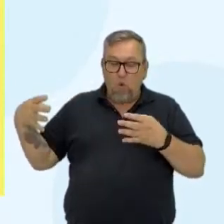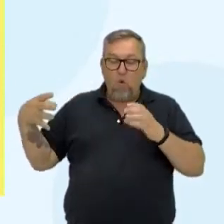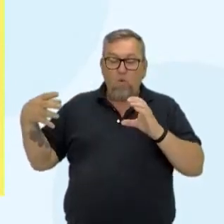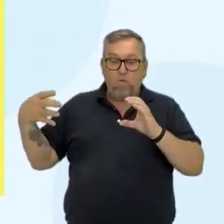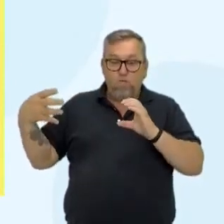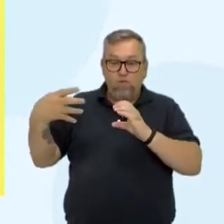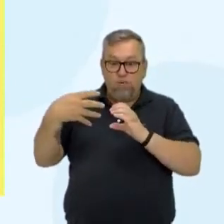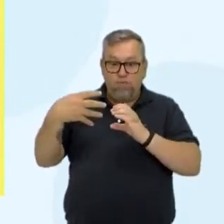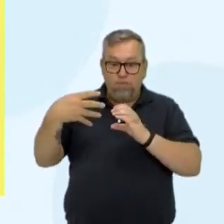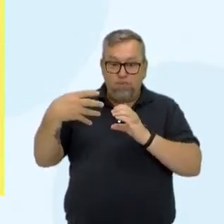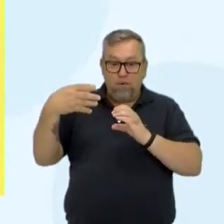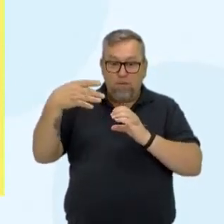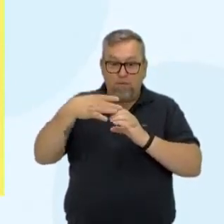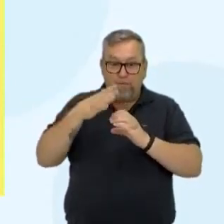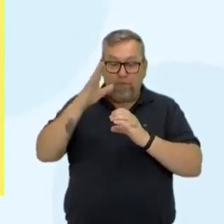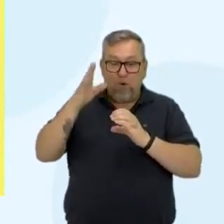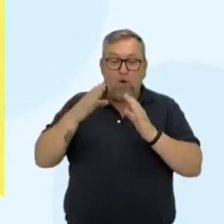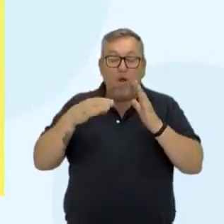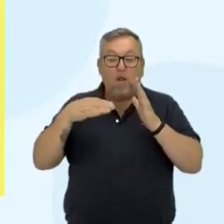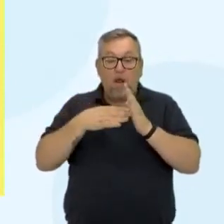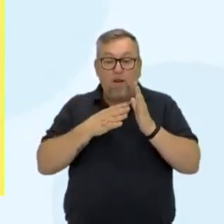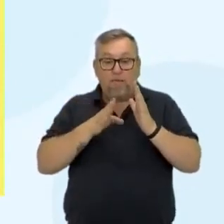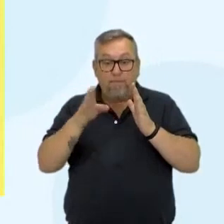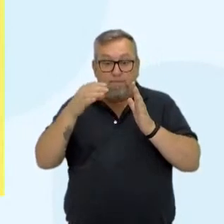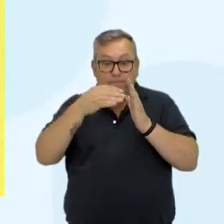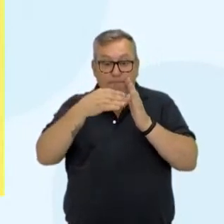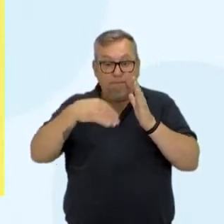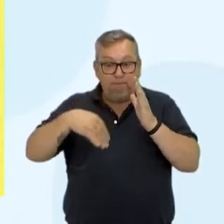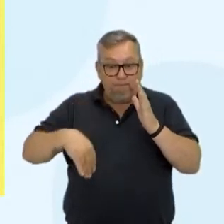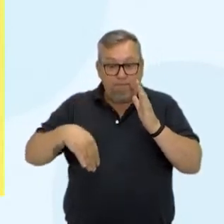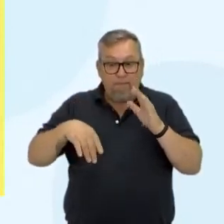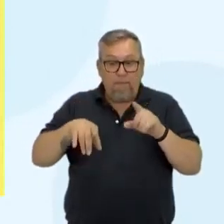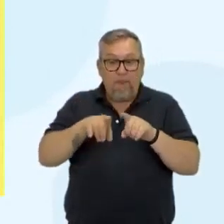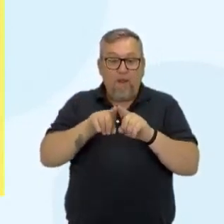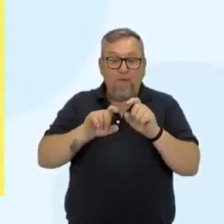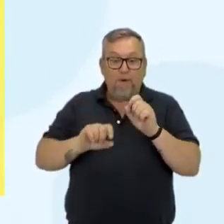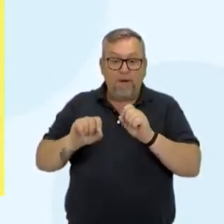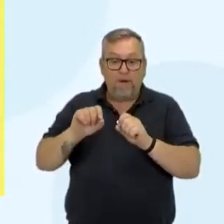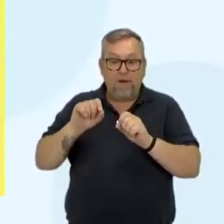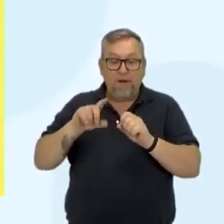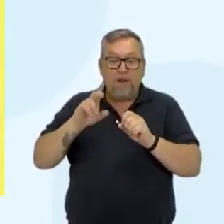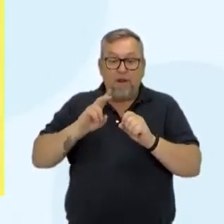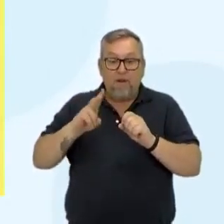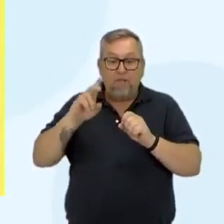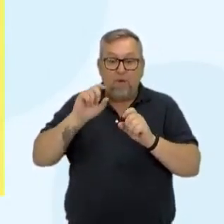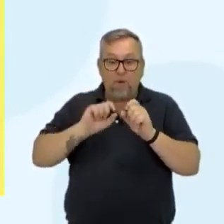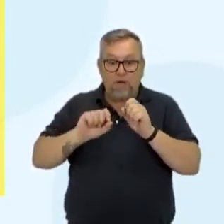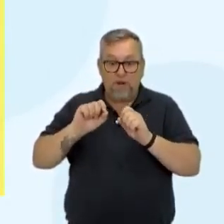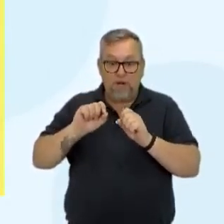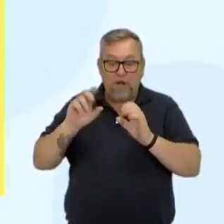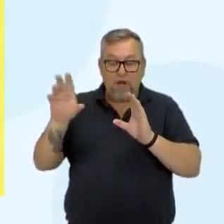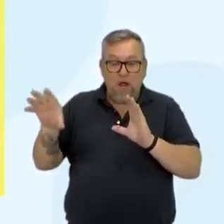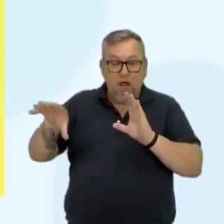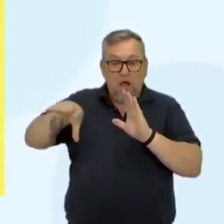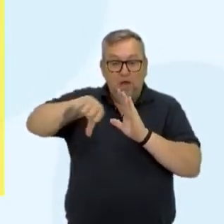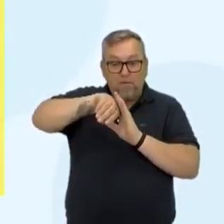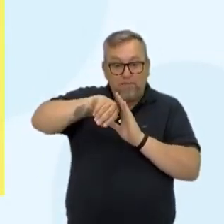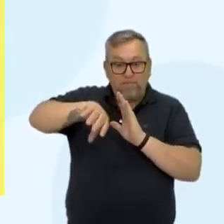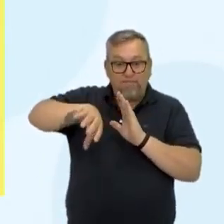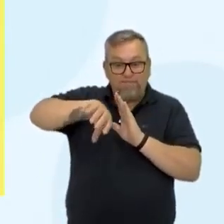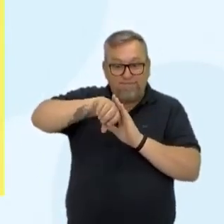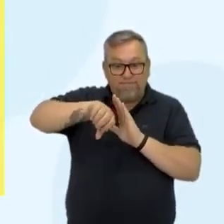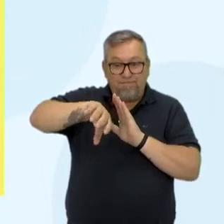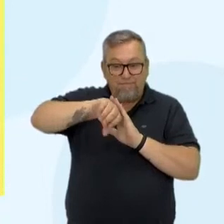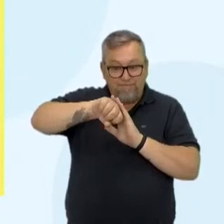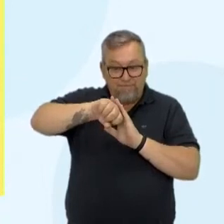refletida pela superfície da Terra e uma parte sempre é absorvida.